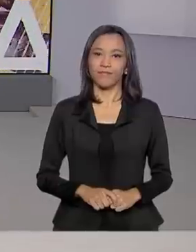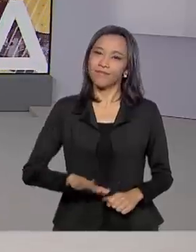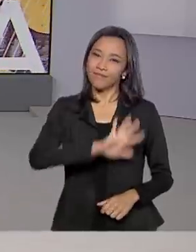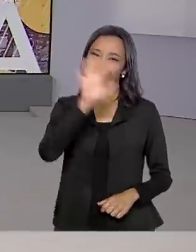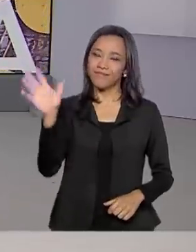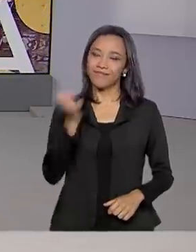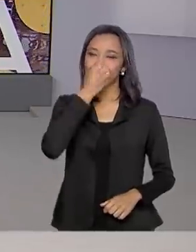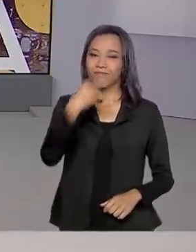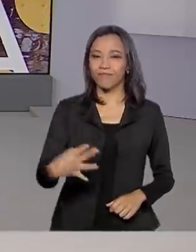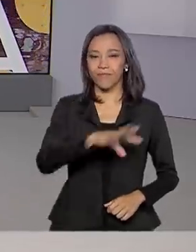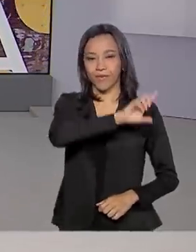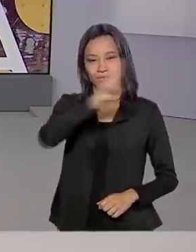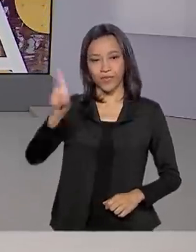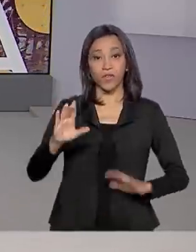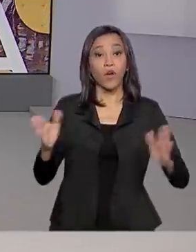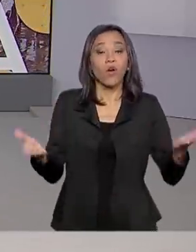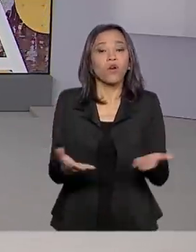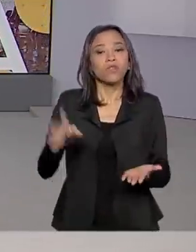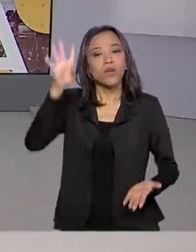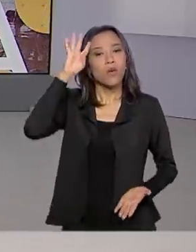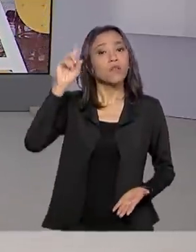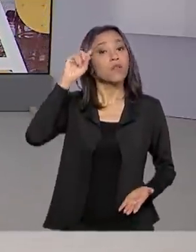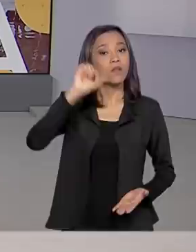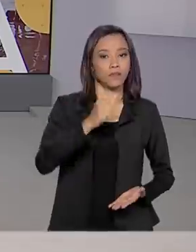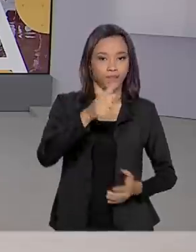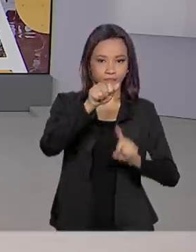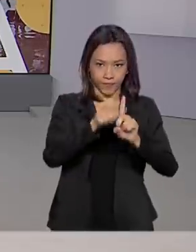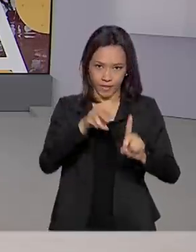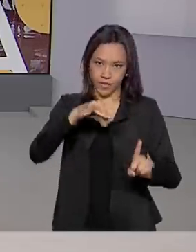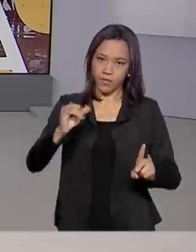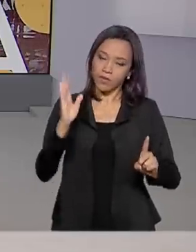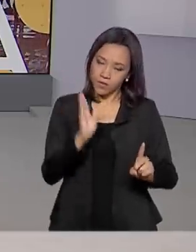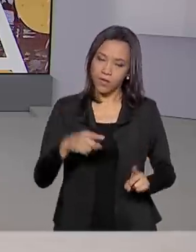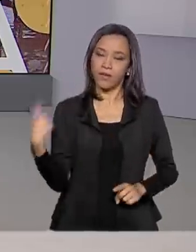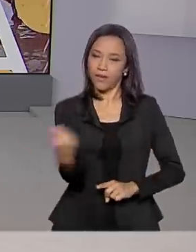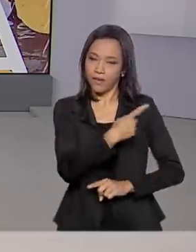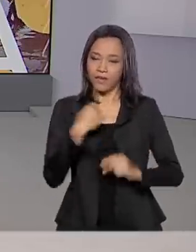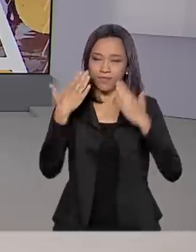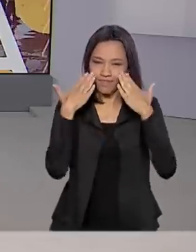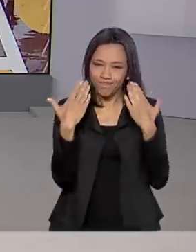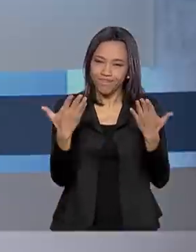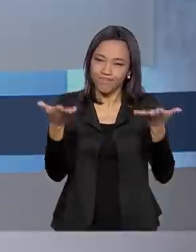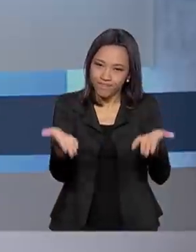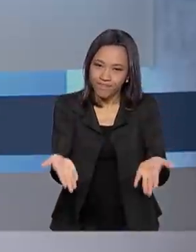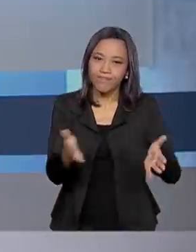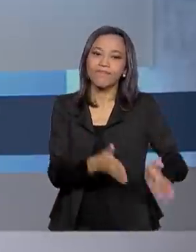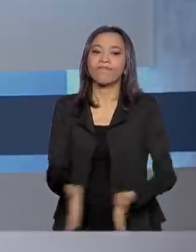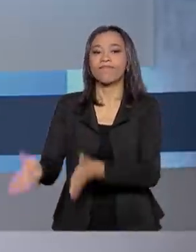Olá, bom dia! Hoje é quarta-feira, 11 de março. Já estamos no ar com o Brasil em dia.